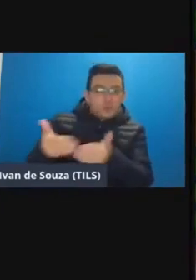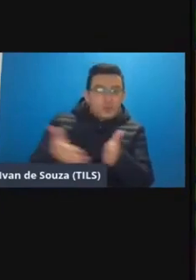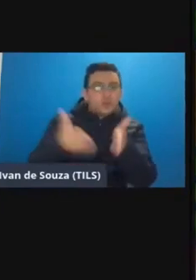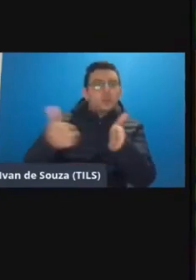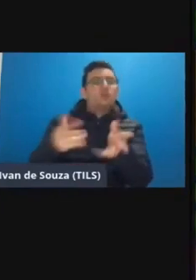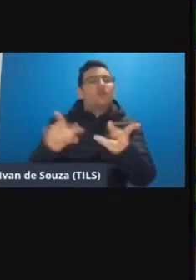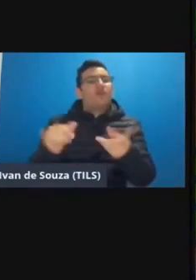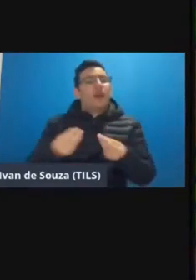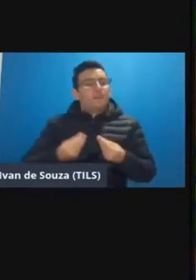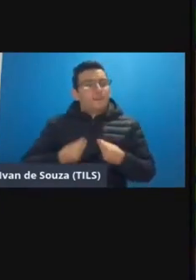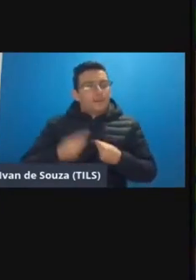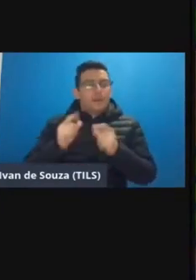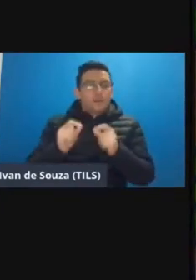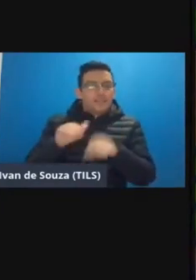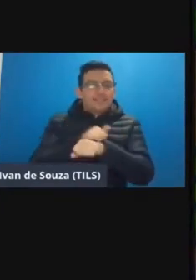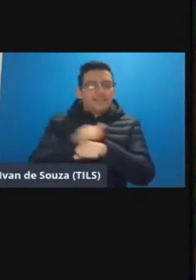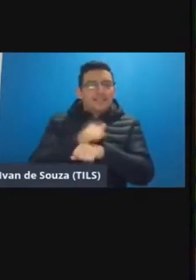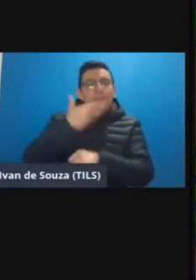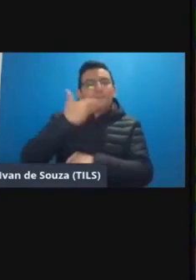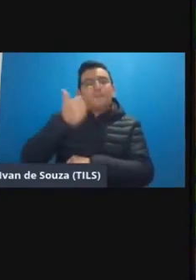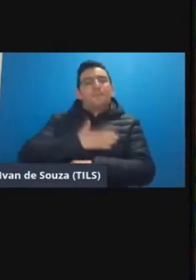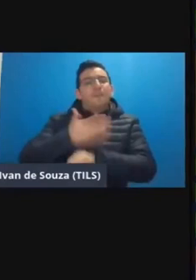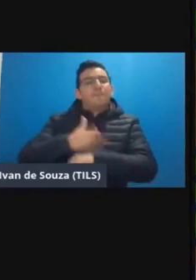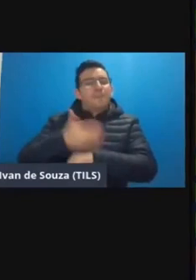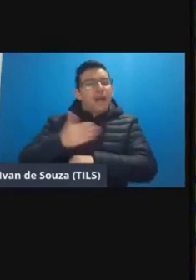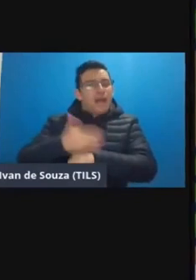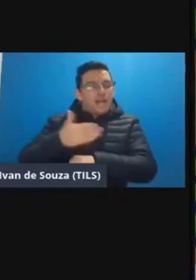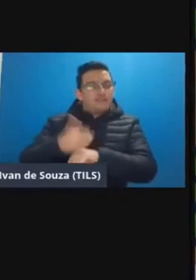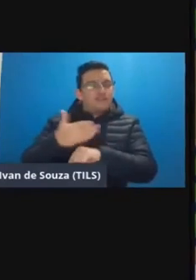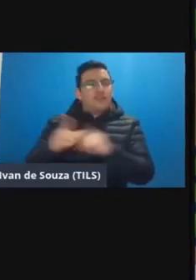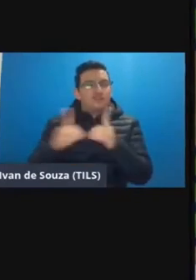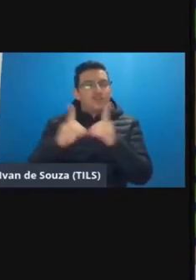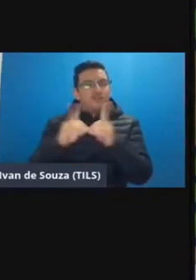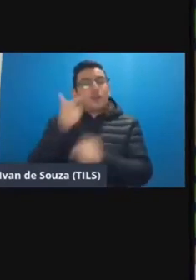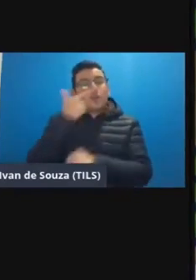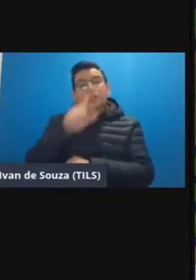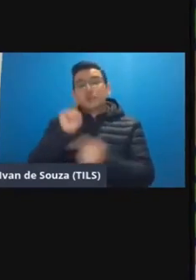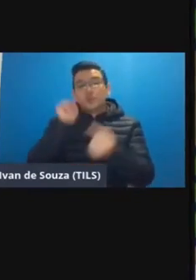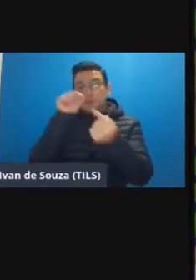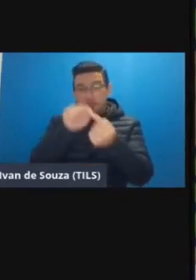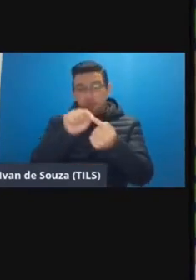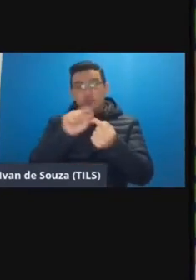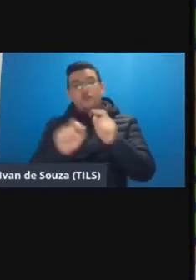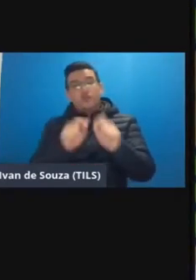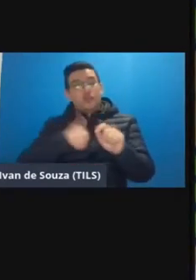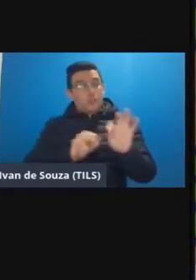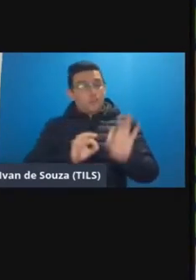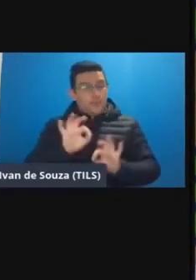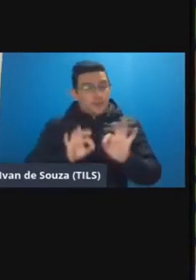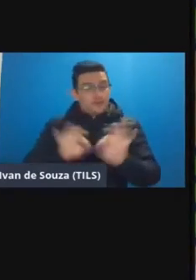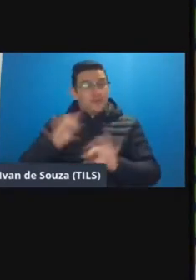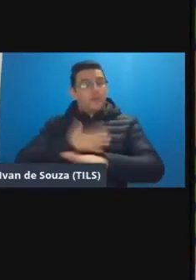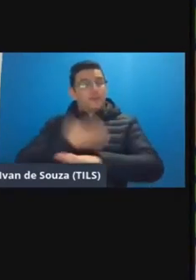indicativos para poder ir melhorando a minha prática didática e atingindo os objetivos que eu planejei para minha